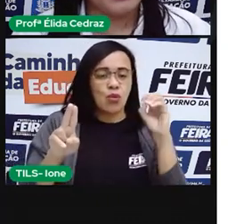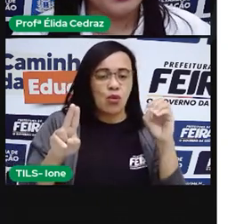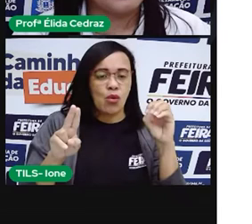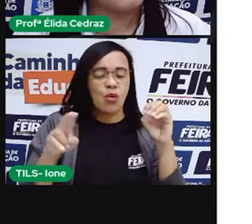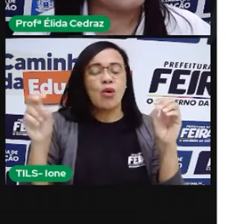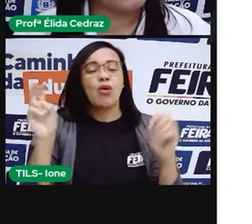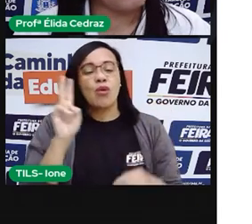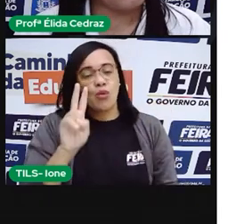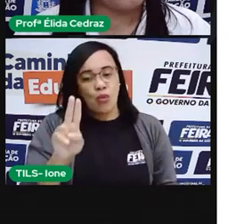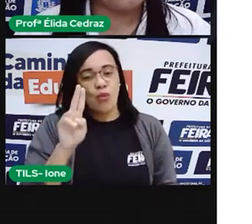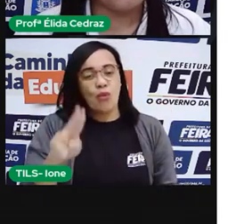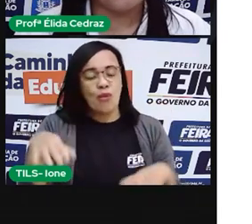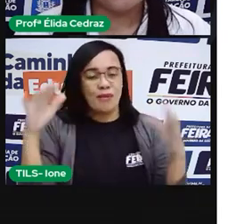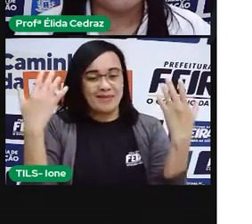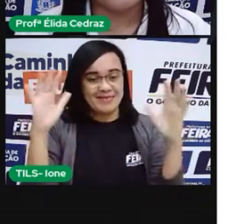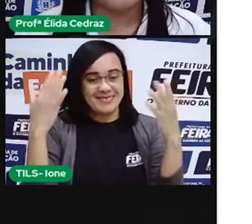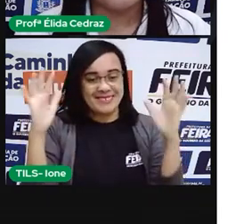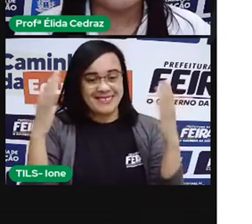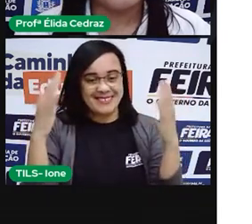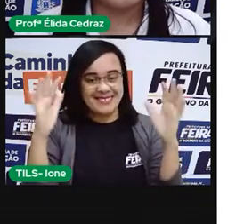bem. Letra U.